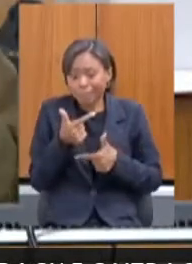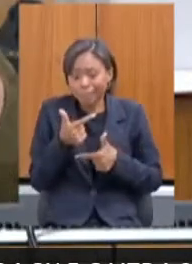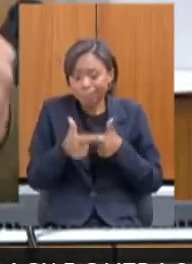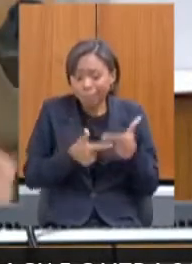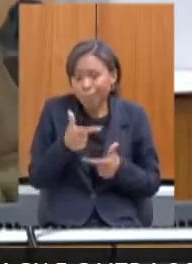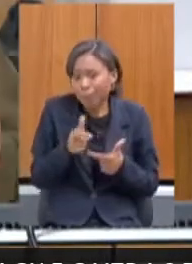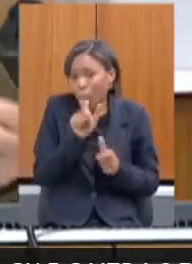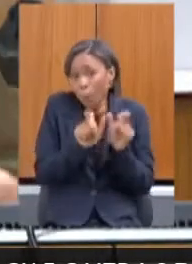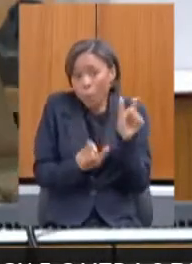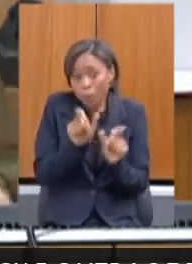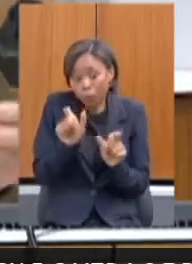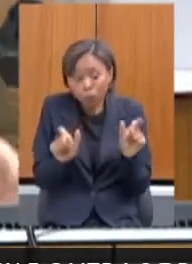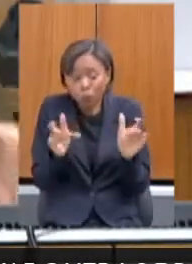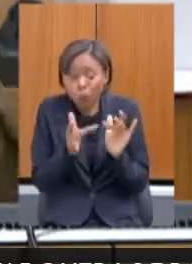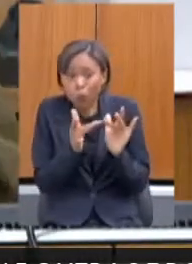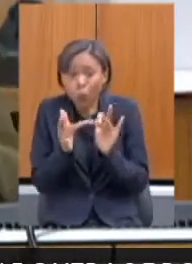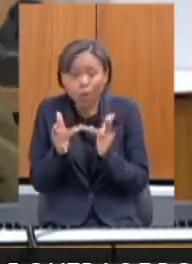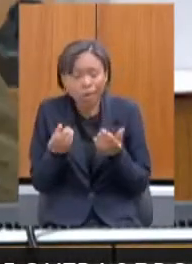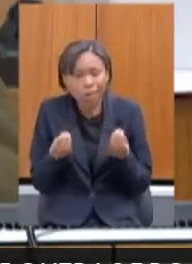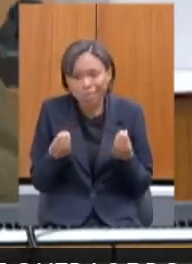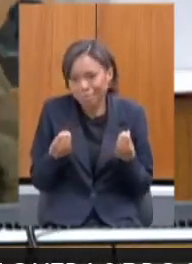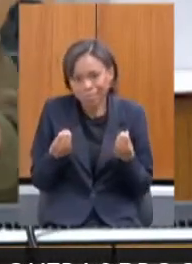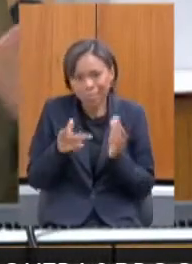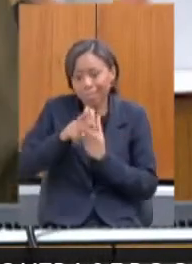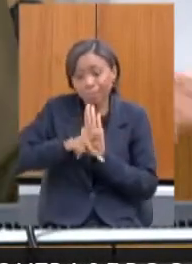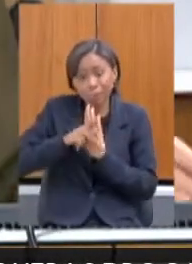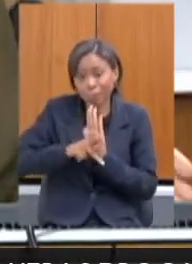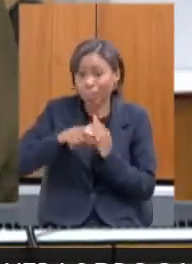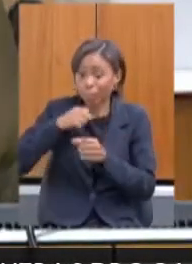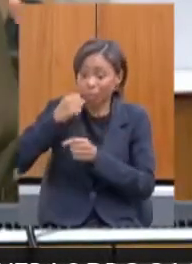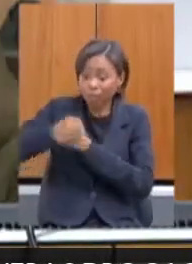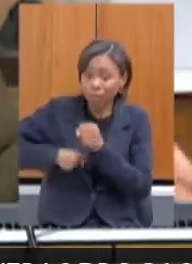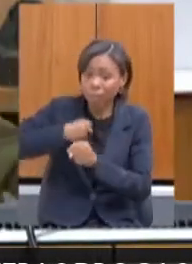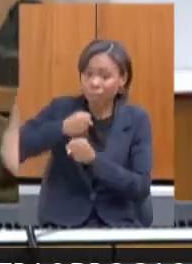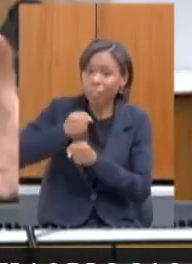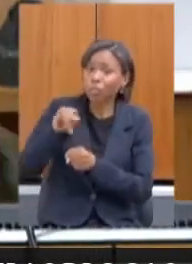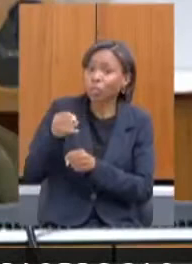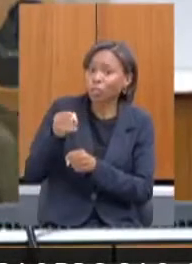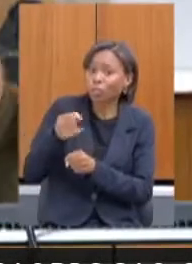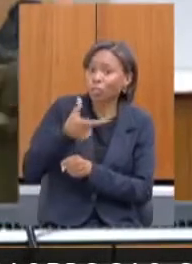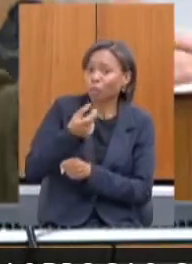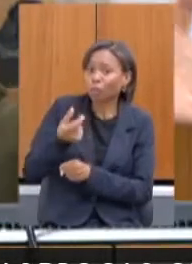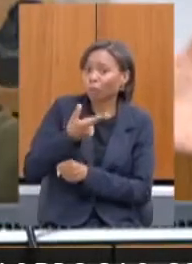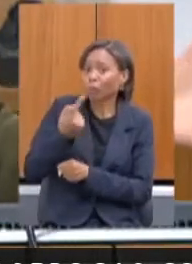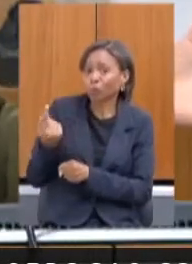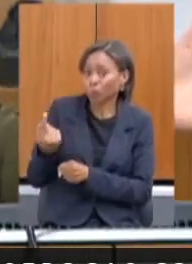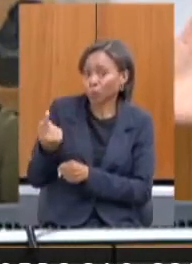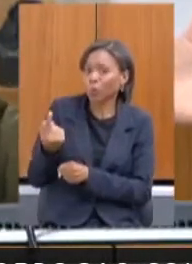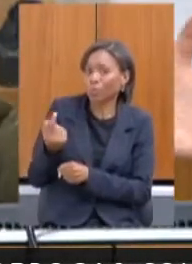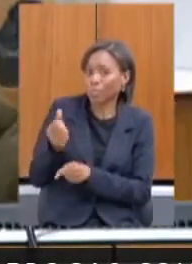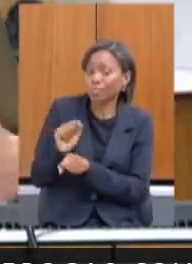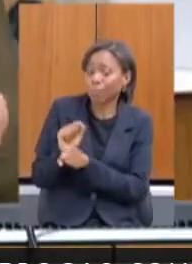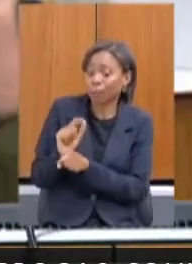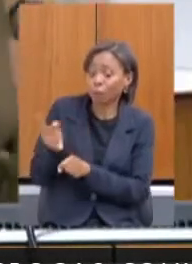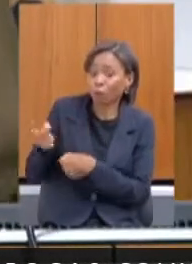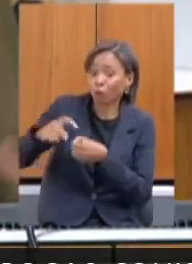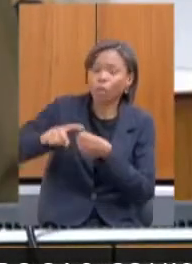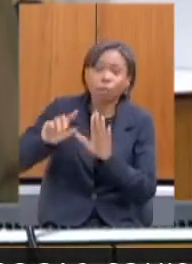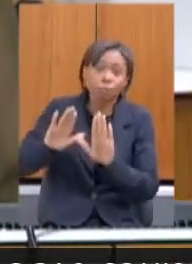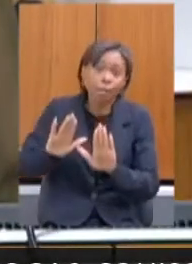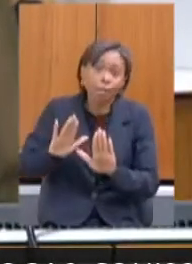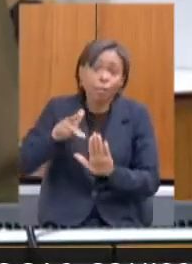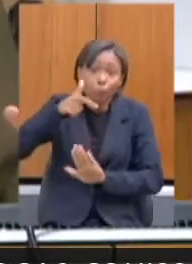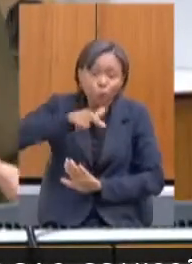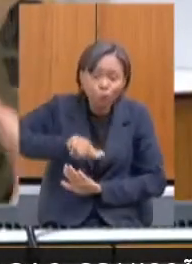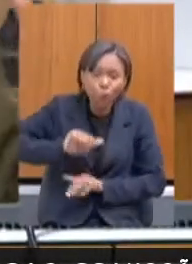eles estão previstos para voltar em janeiro de 2021. Mas a gente não contava com essa nova onda, essa nova